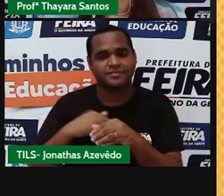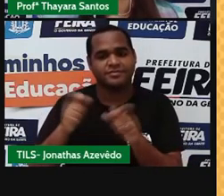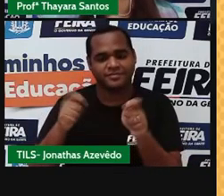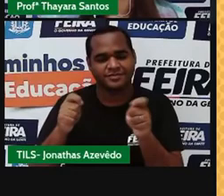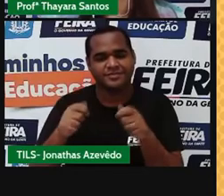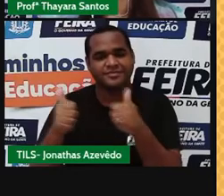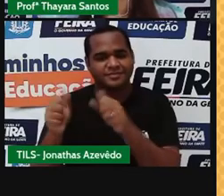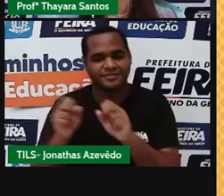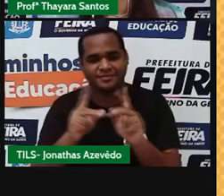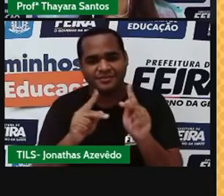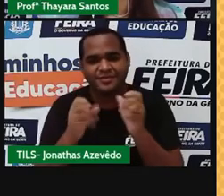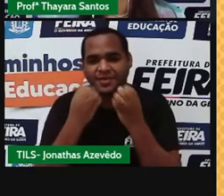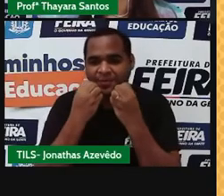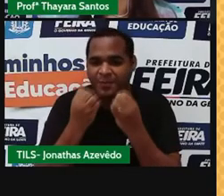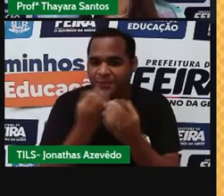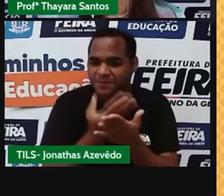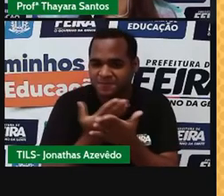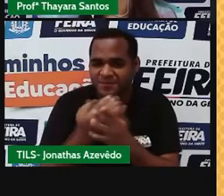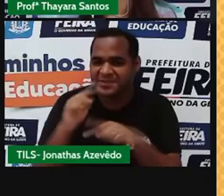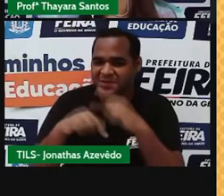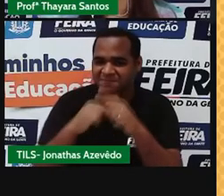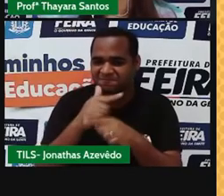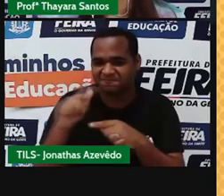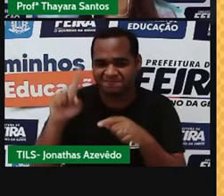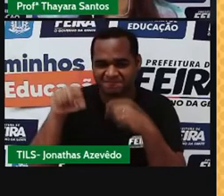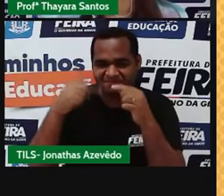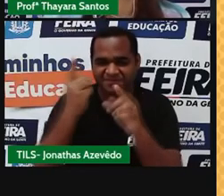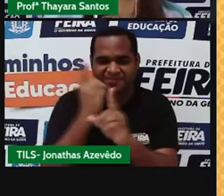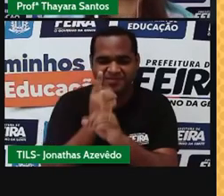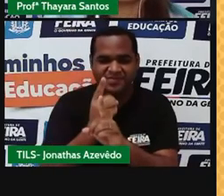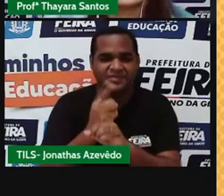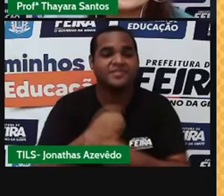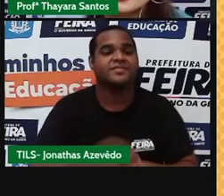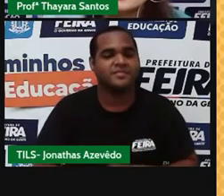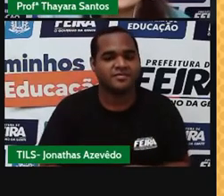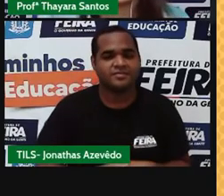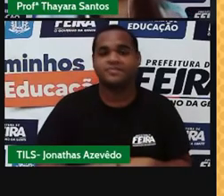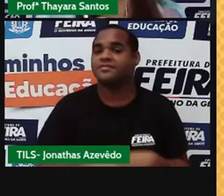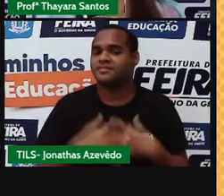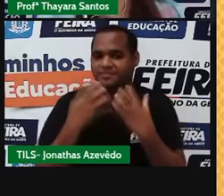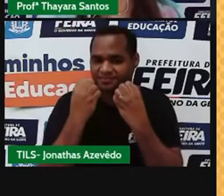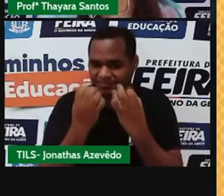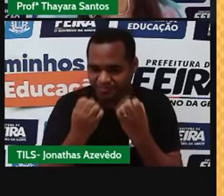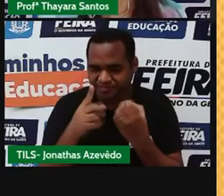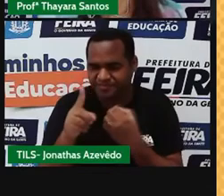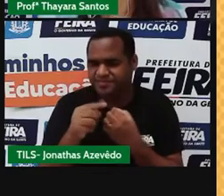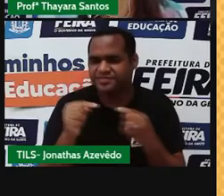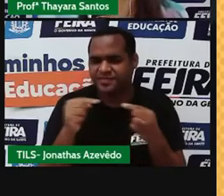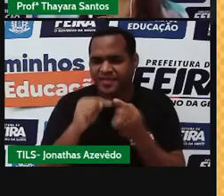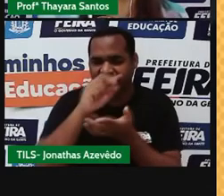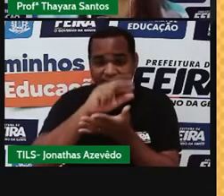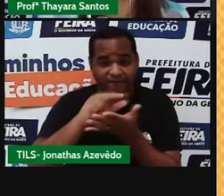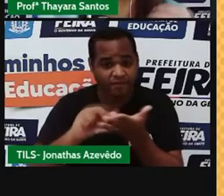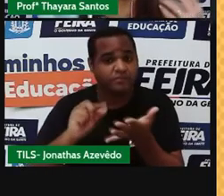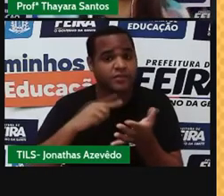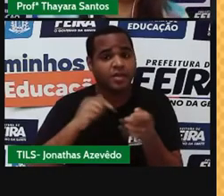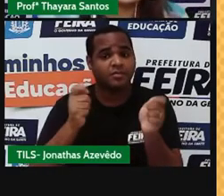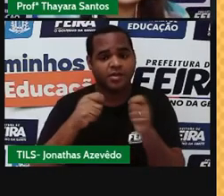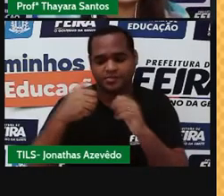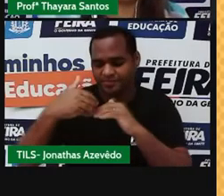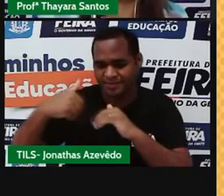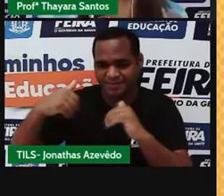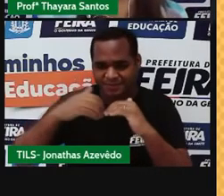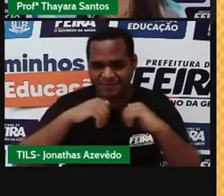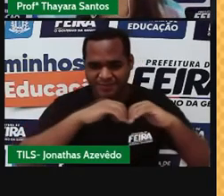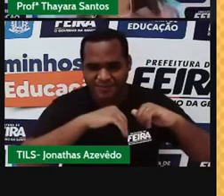pessoal. Bons estudos e até a próxima aula. Viram aí, gente? Esses métodos de separação de misturas estão muito